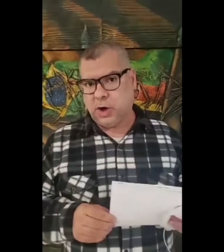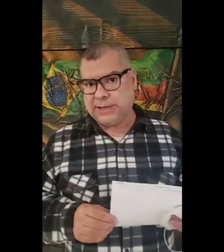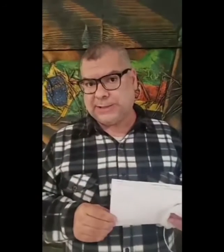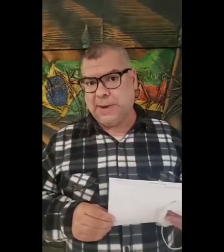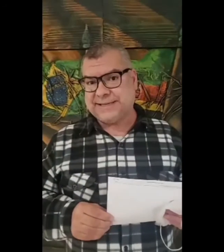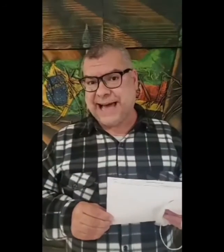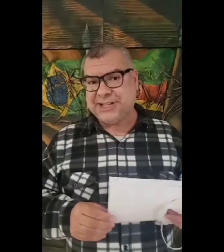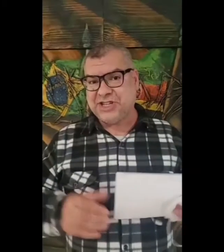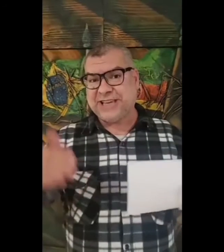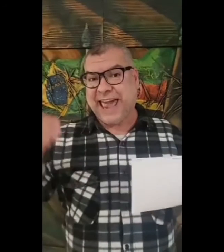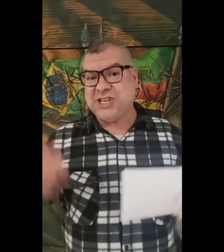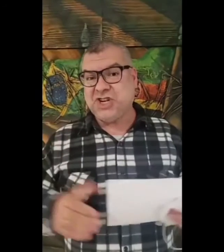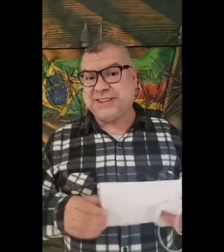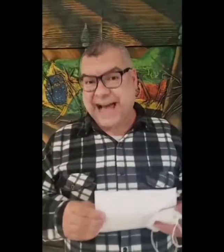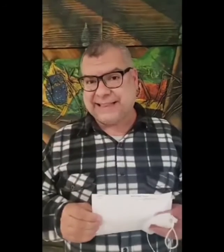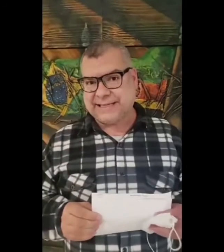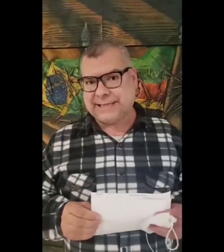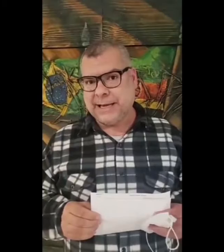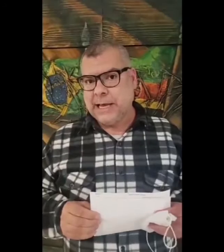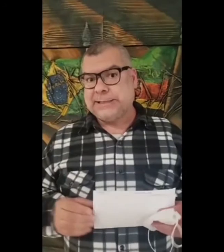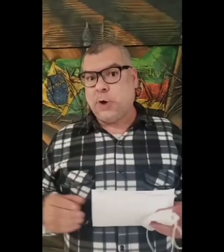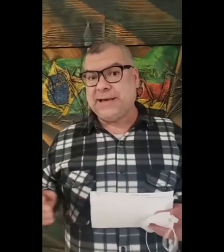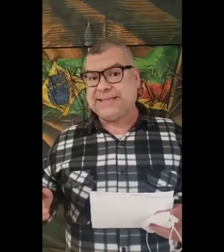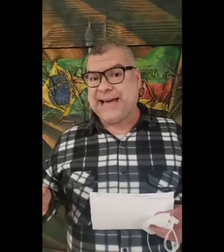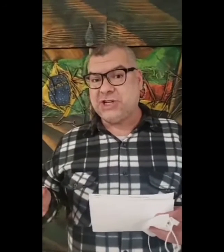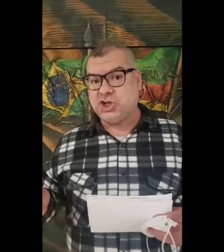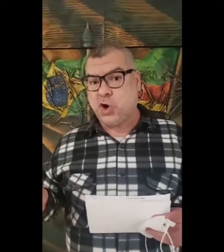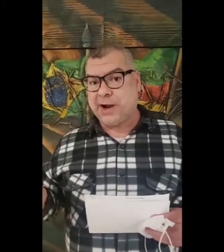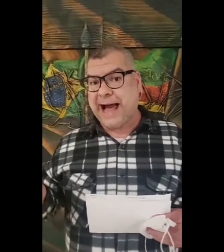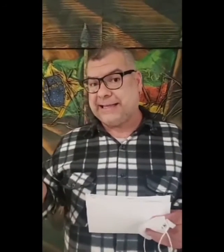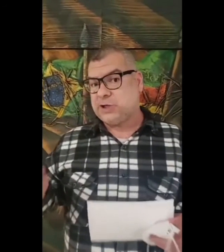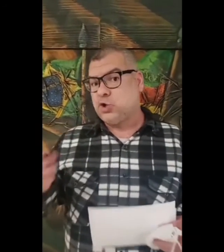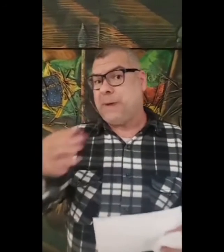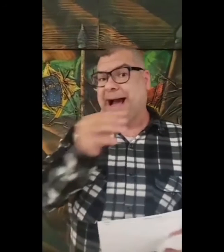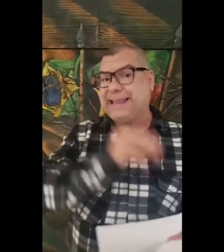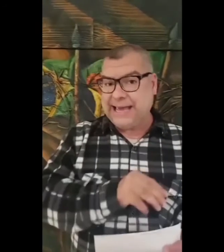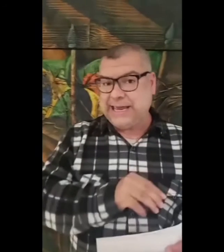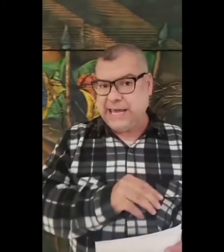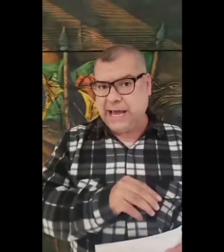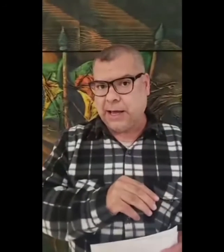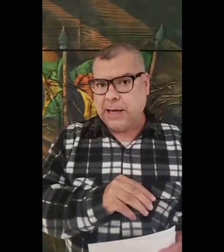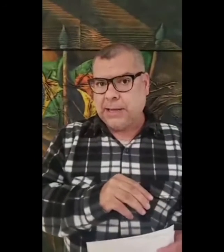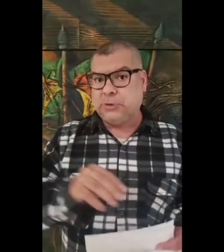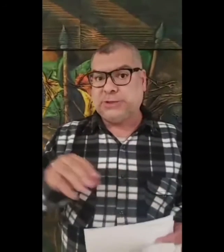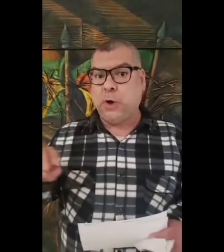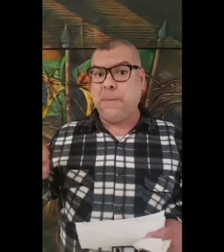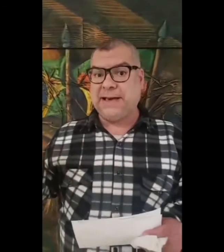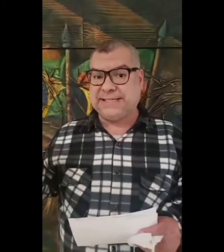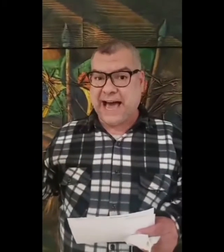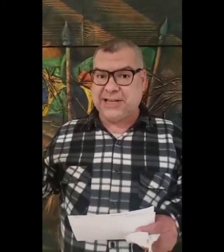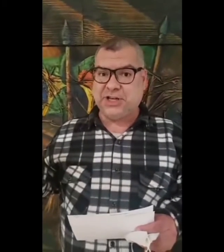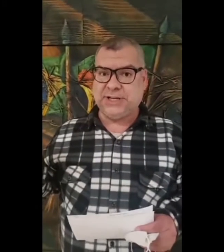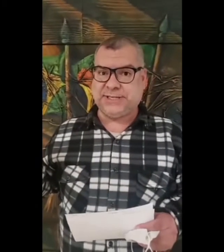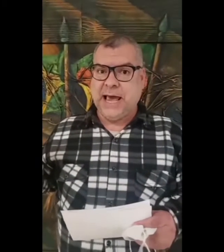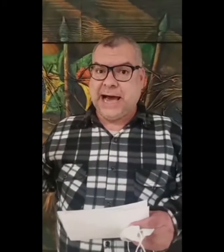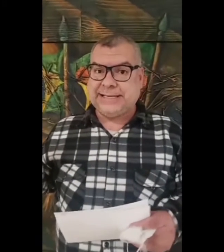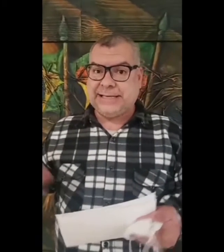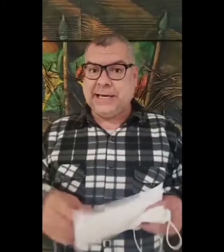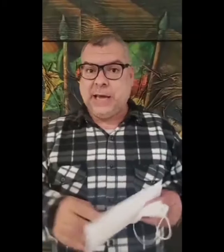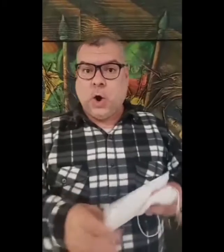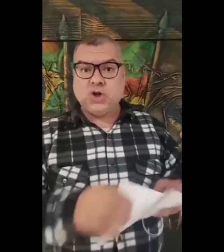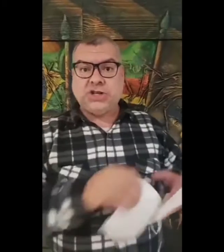ali no relatório, são mensagens editadas. São mensagens jogadas numa galeria. Não são mensagens